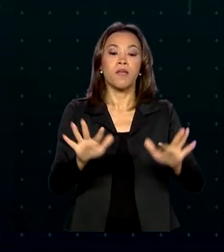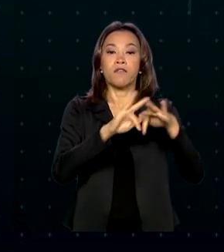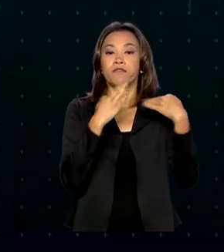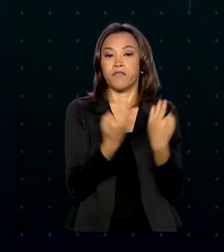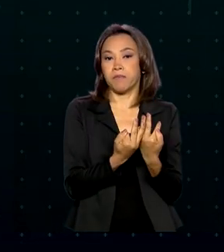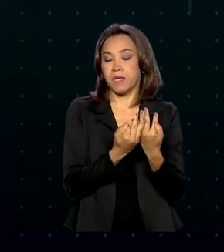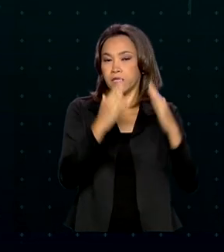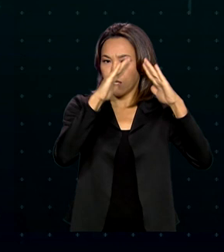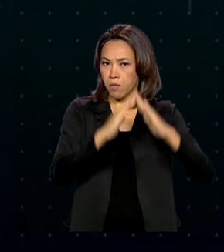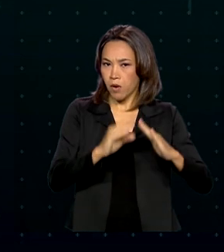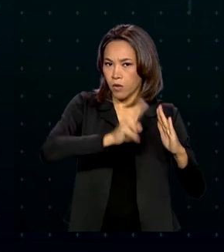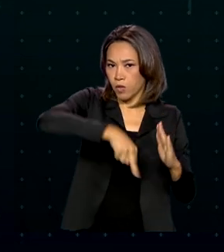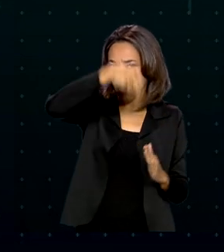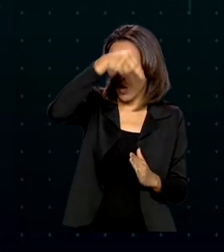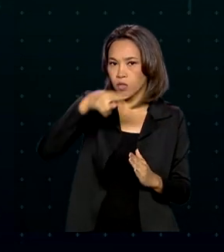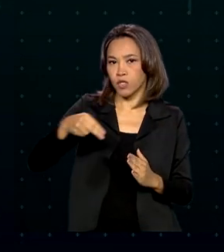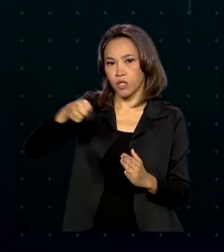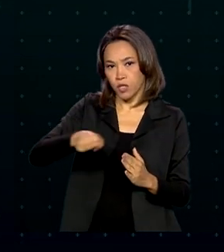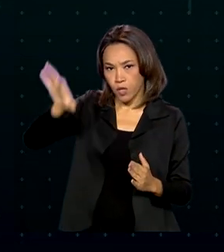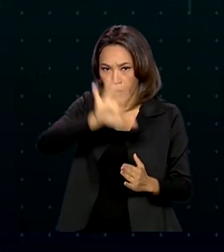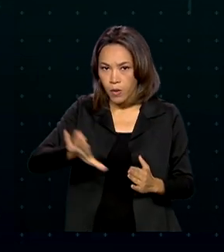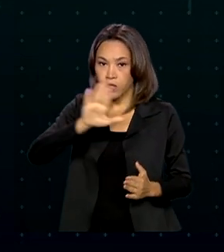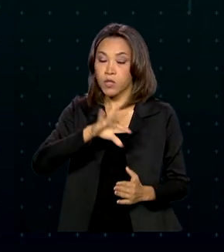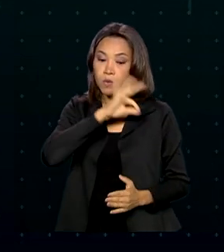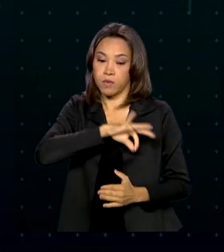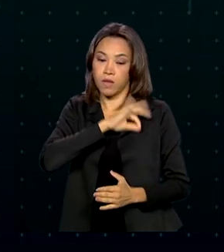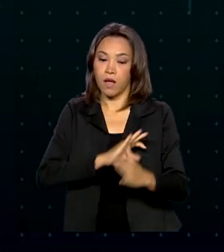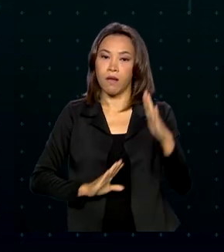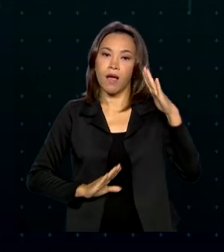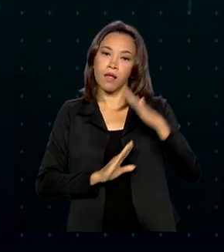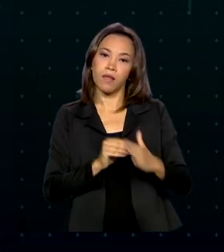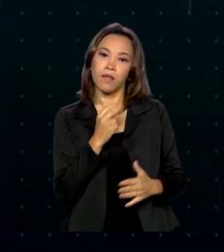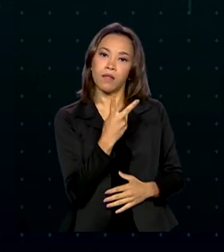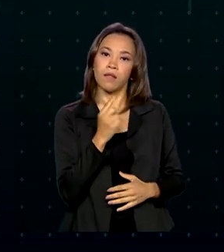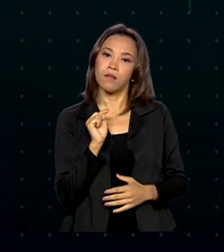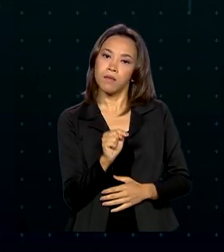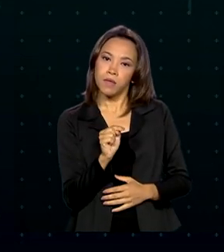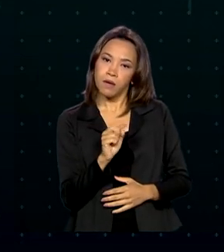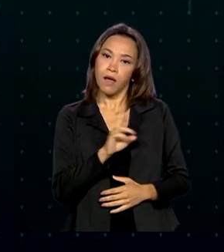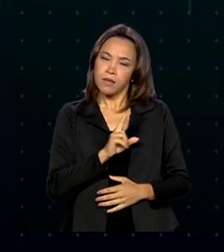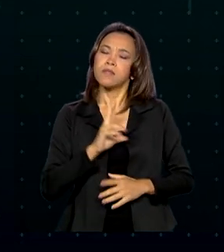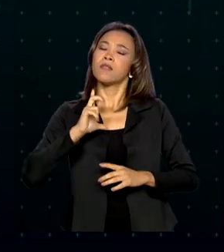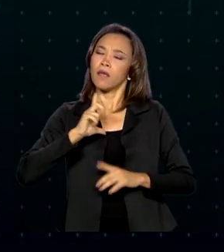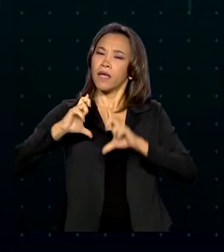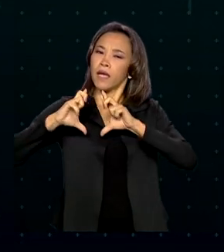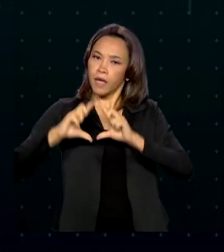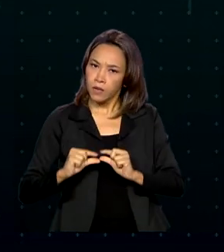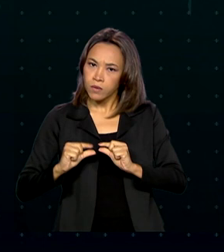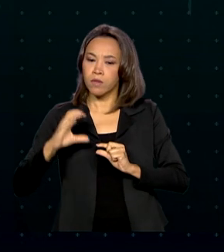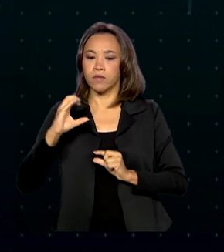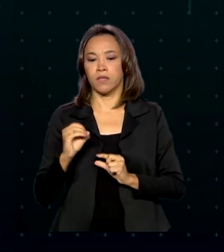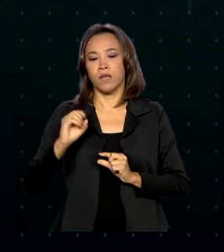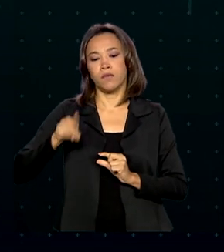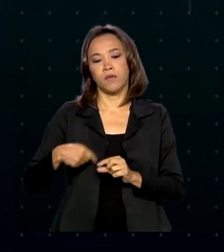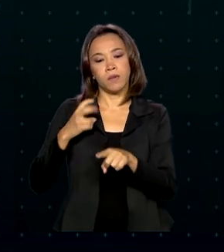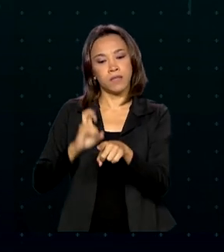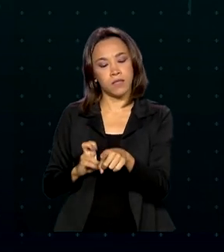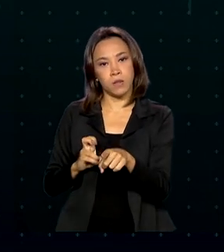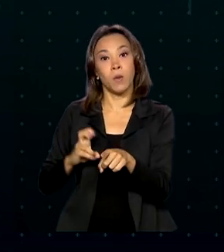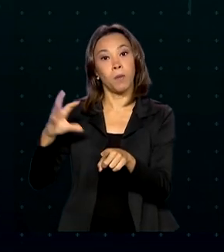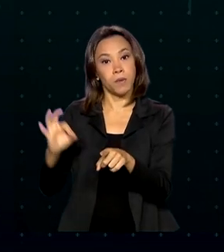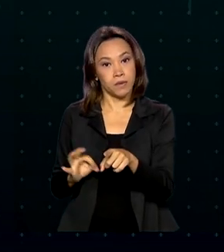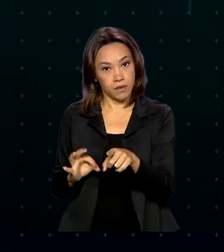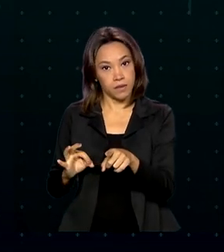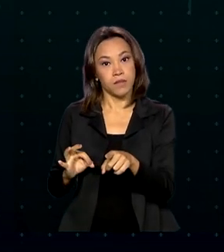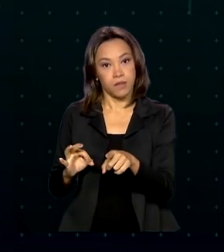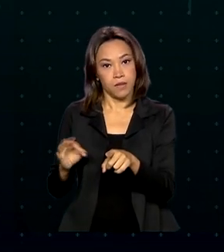Norte e Nordeste com renda mensal de até R 2 mil terão redução de até meio ponto percentual na taxa